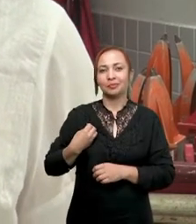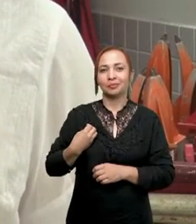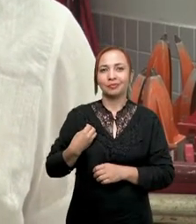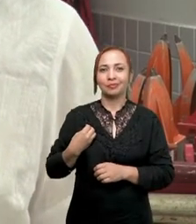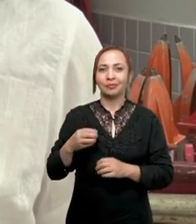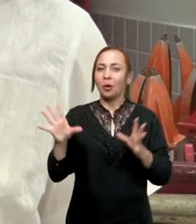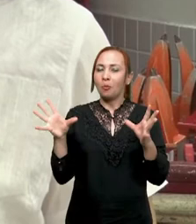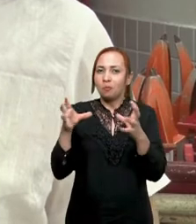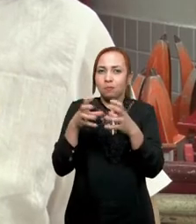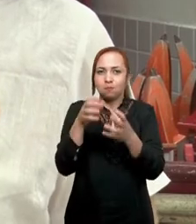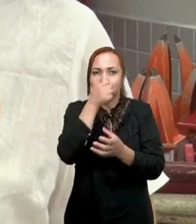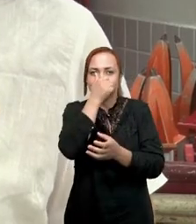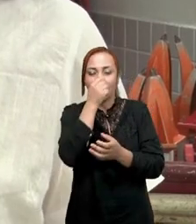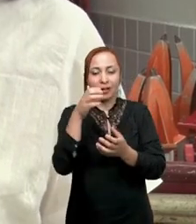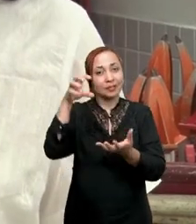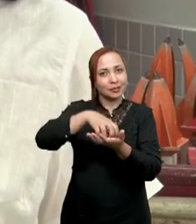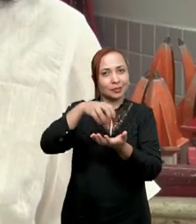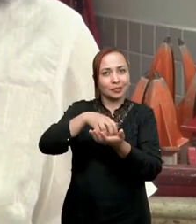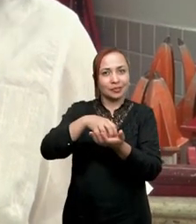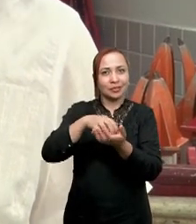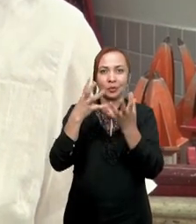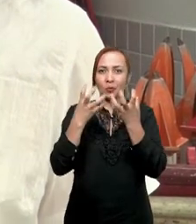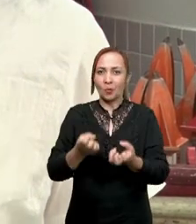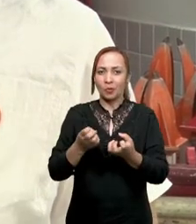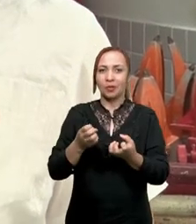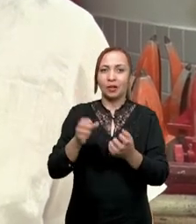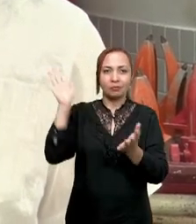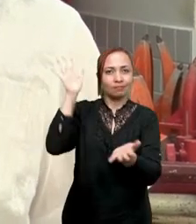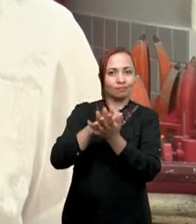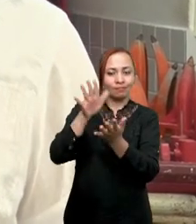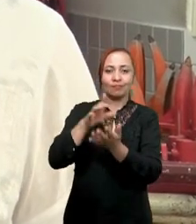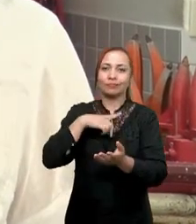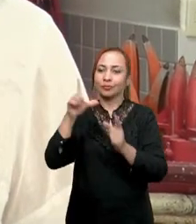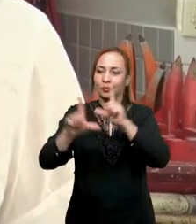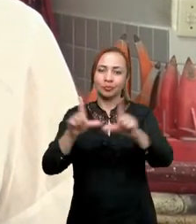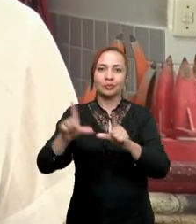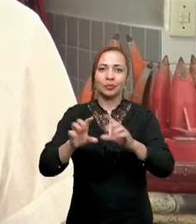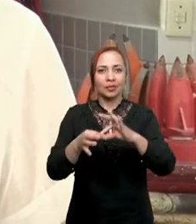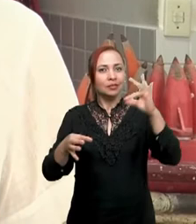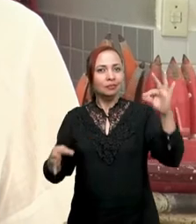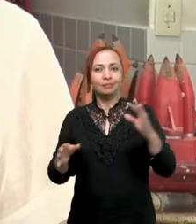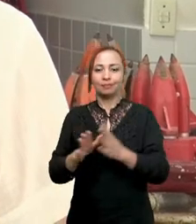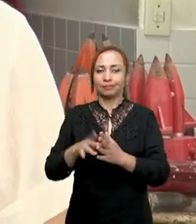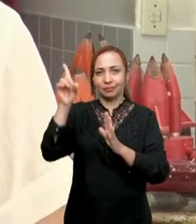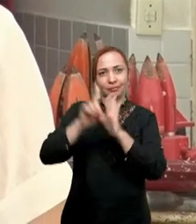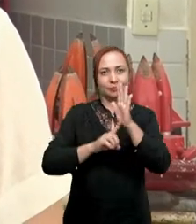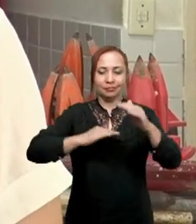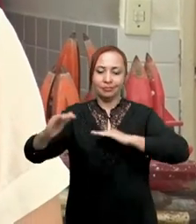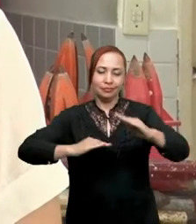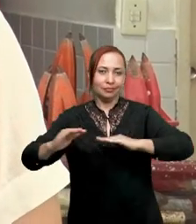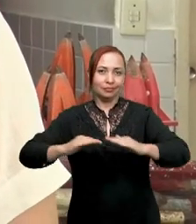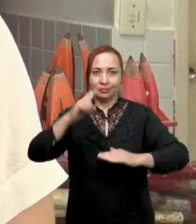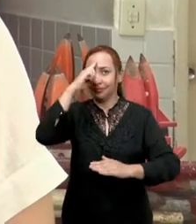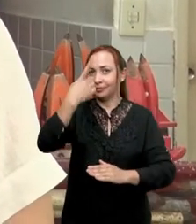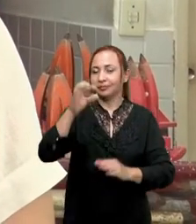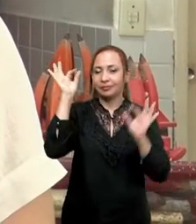lotados e lotadas no sertão de Pernambuco. E temos um programa de extensão chamado Direitos em Movimento.